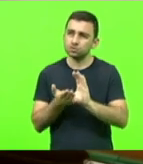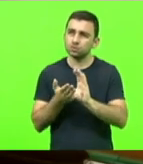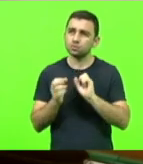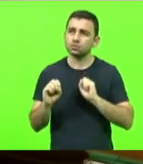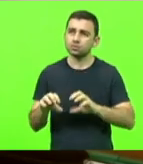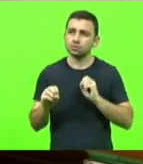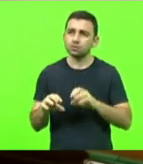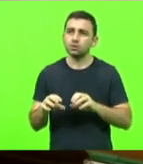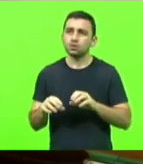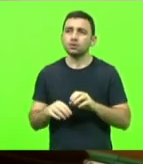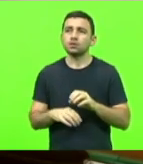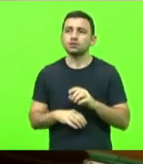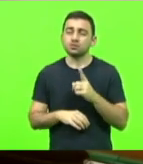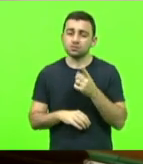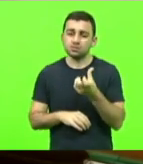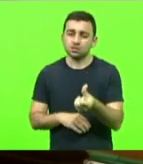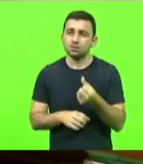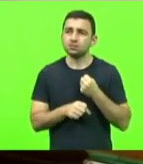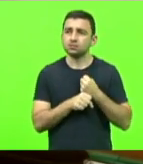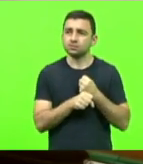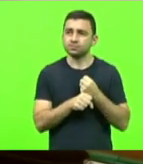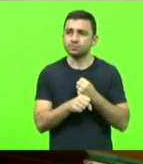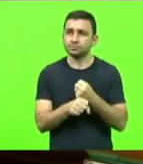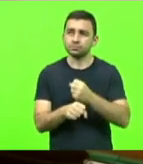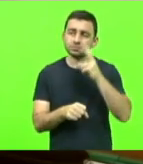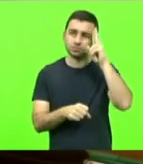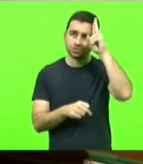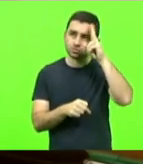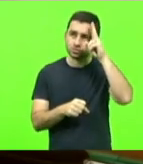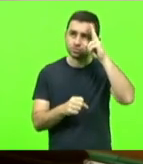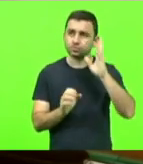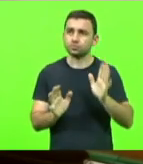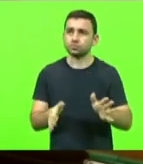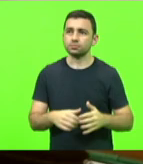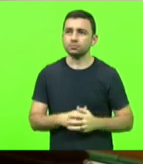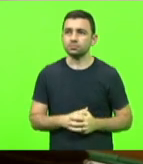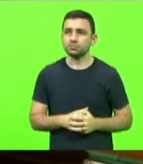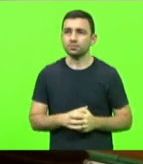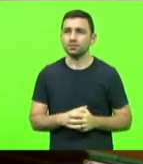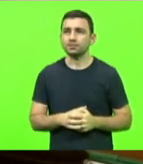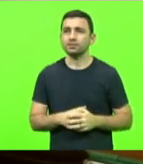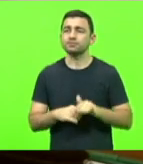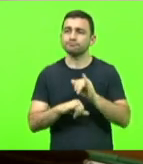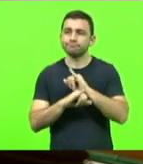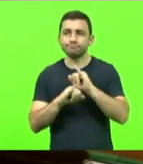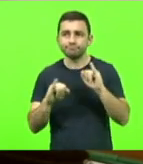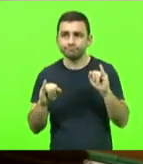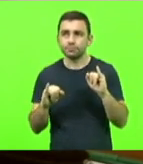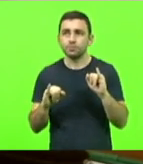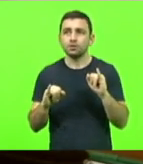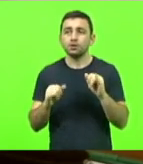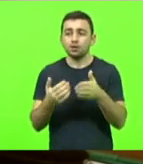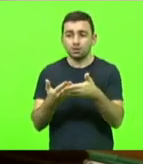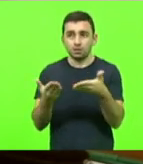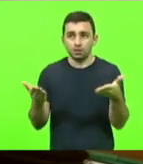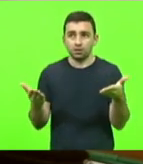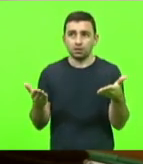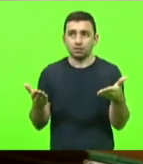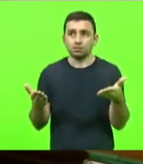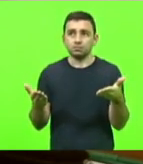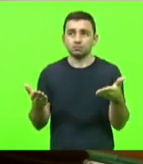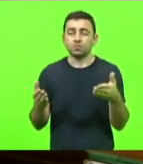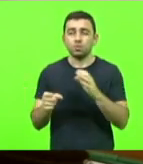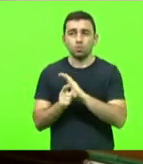seus 16 anos de história. e diante dessa situação a comunidade perderá